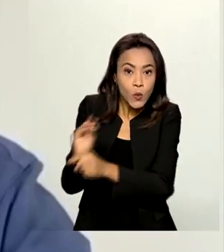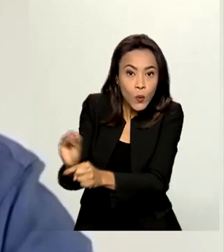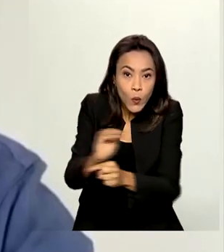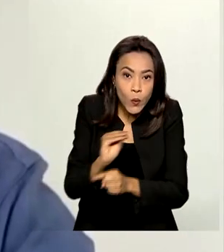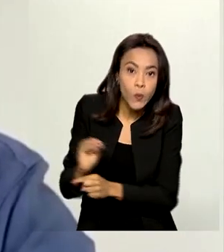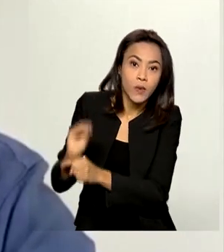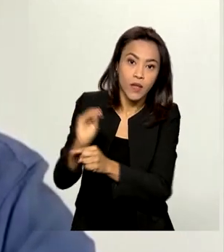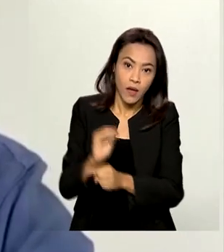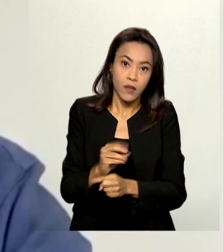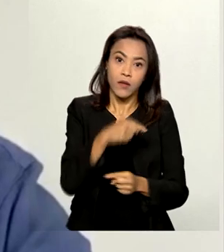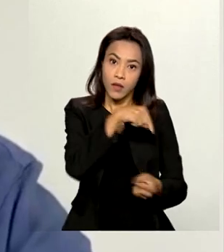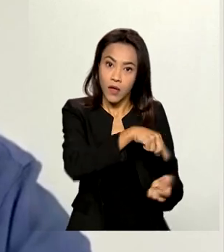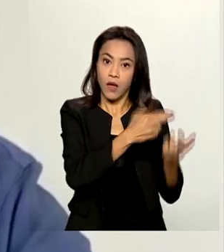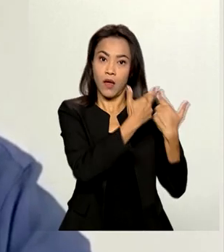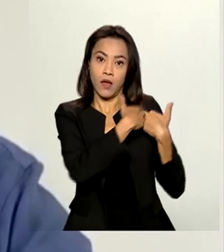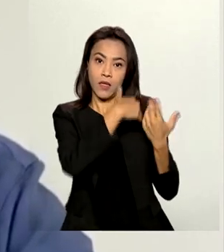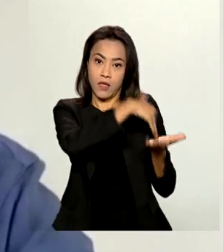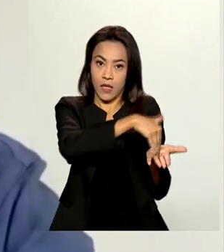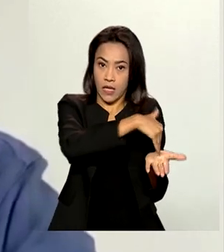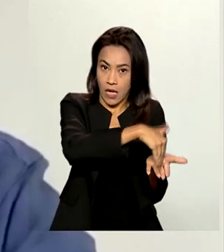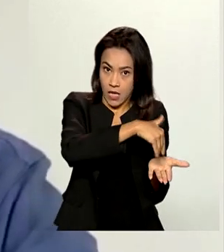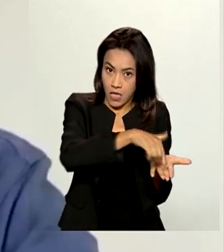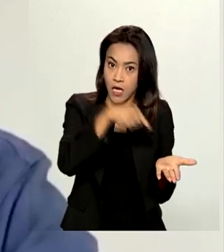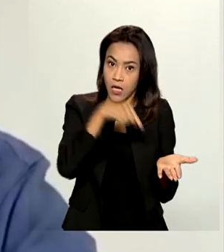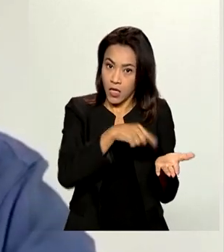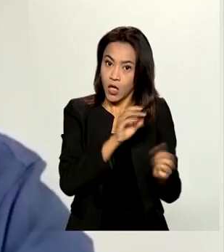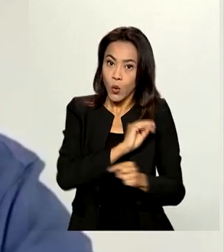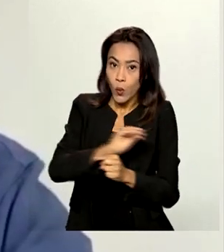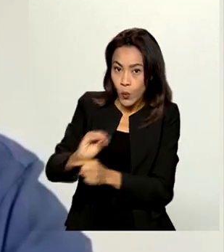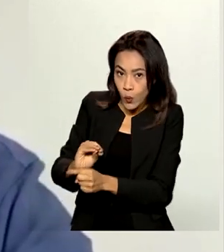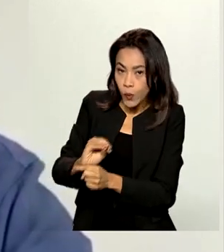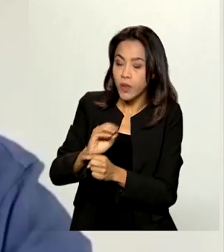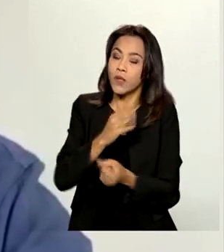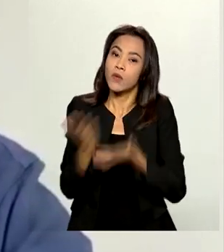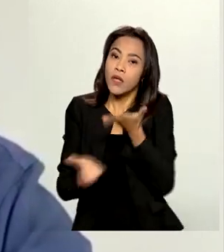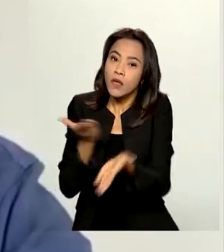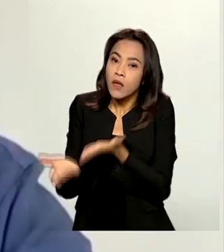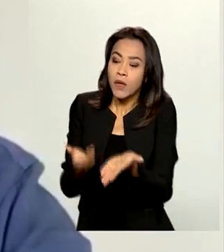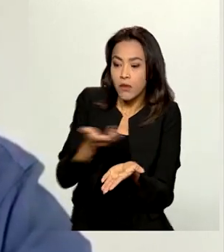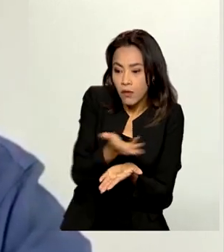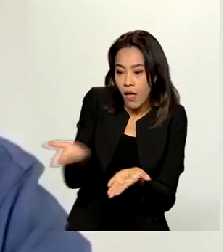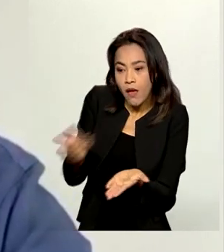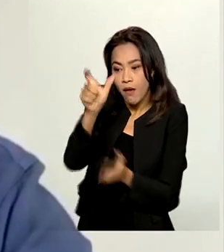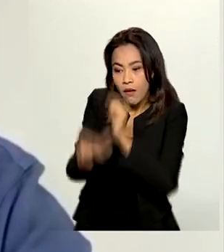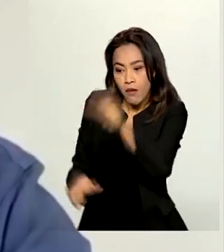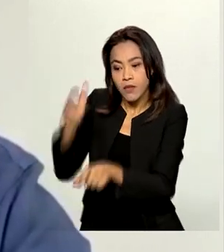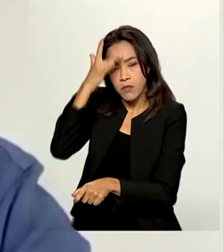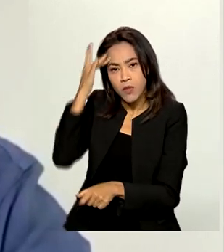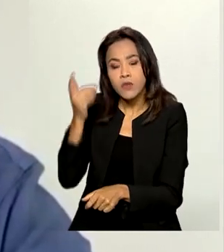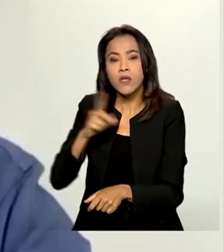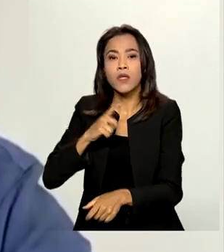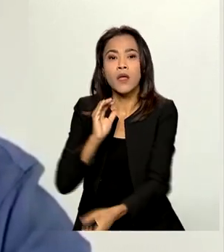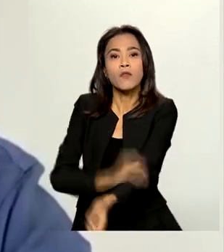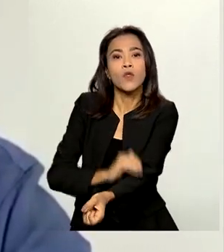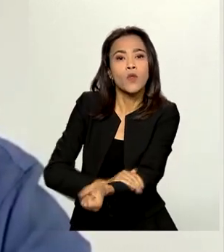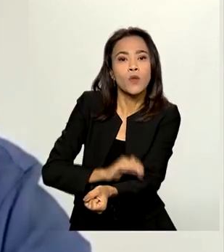Senapred, pela Secretaria que cuida da prevenção e do tratamento das pessoas com dependência de substâncias psicoativas.